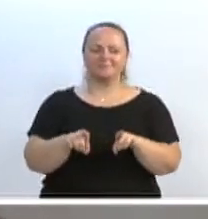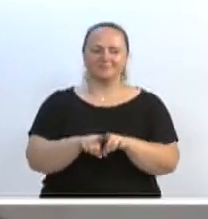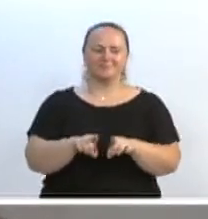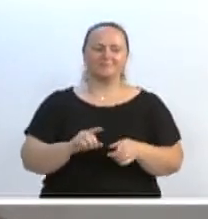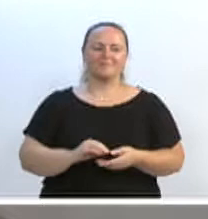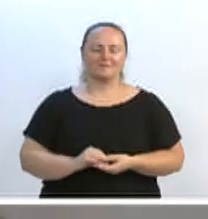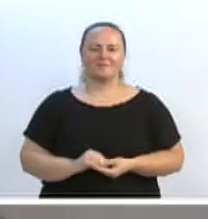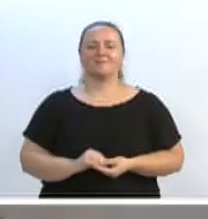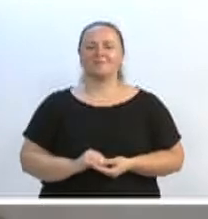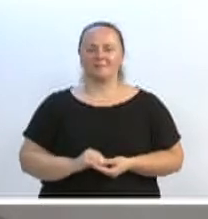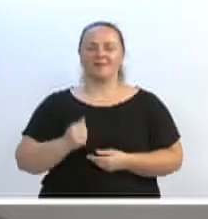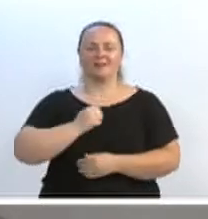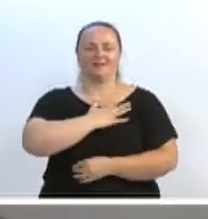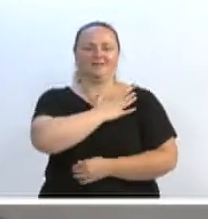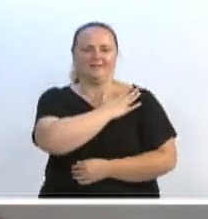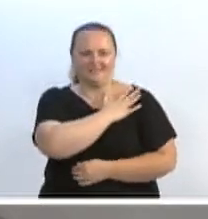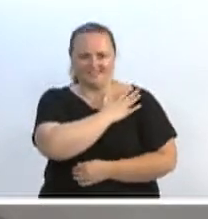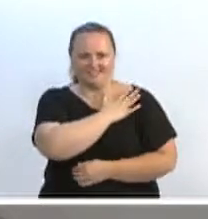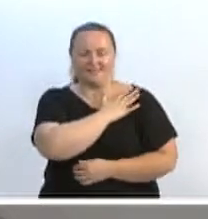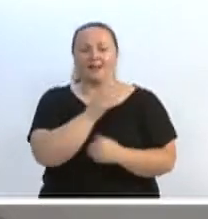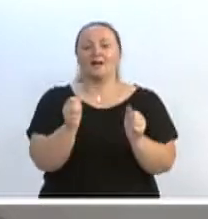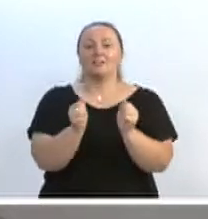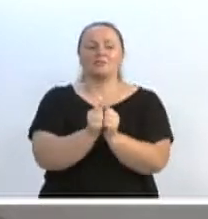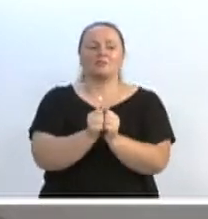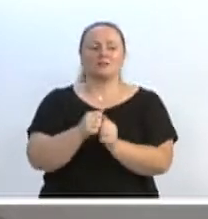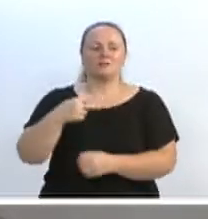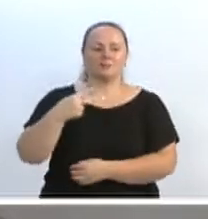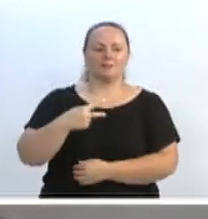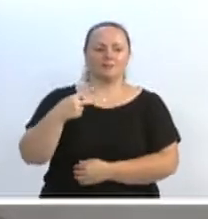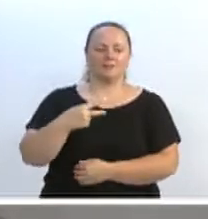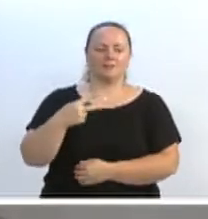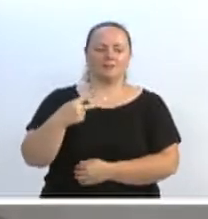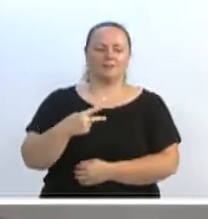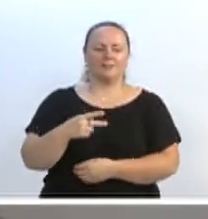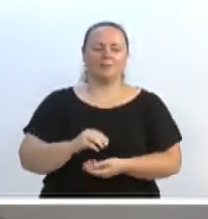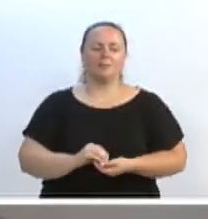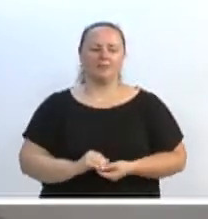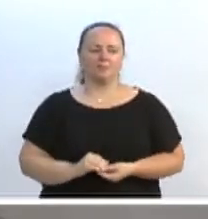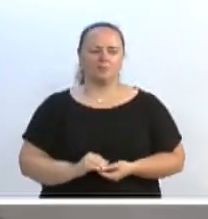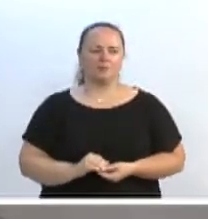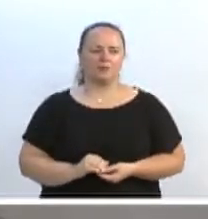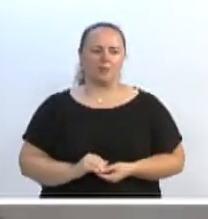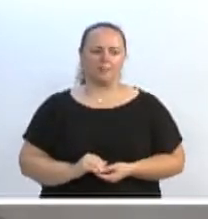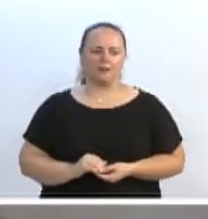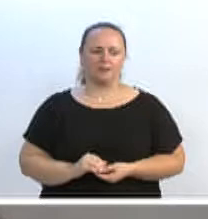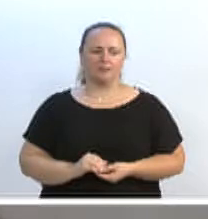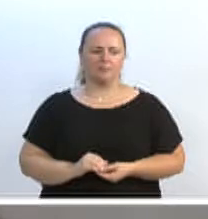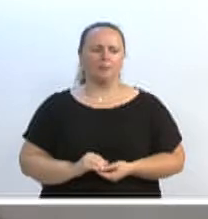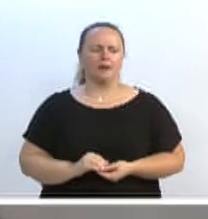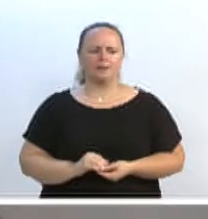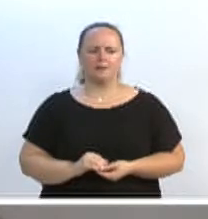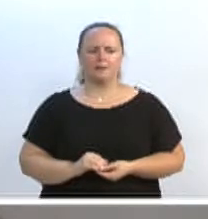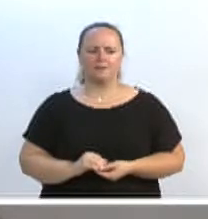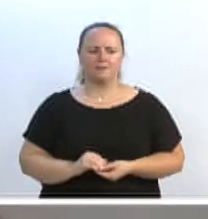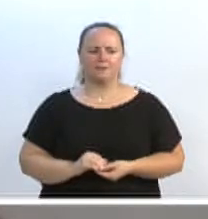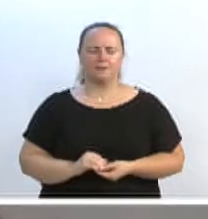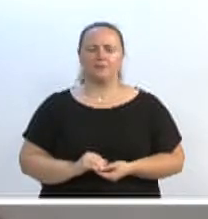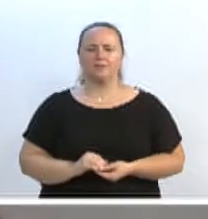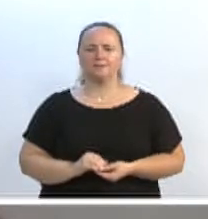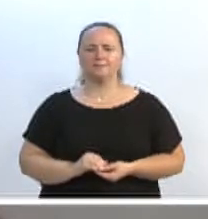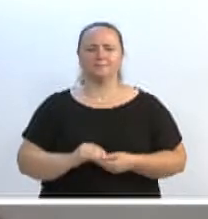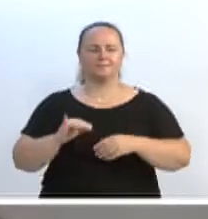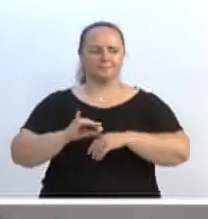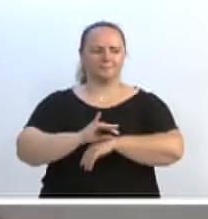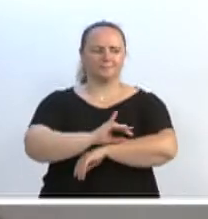Bernardes, juntamente com o vice Mário Eudebrand, que oportunizou para que alguém da Itupabaz Central, que mora na